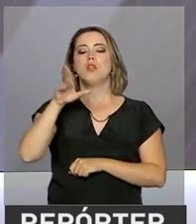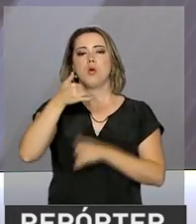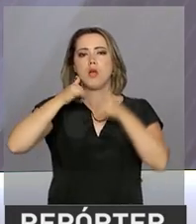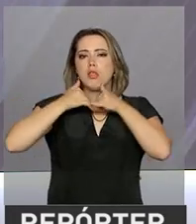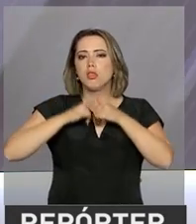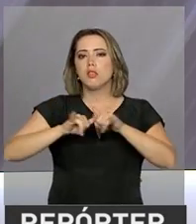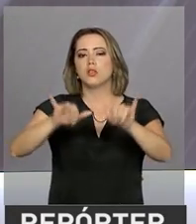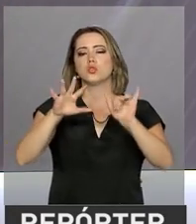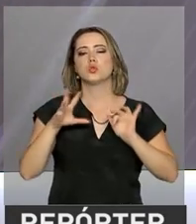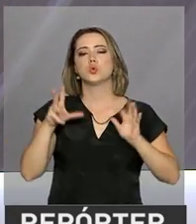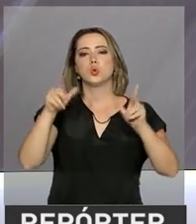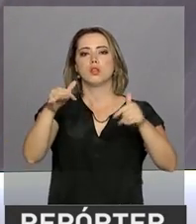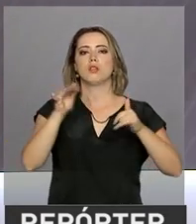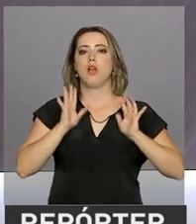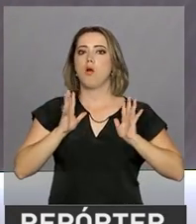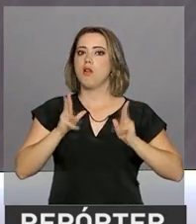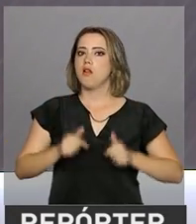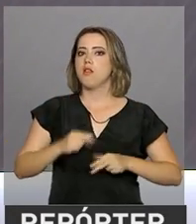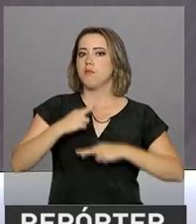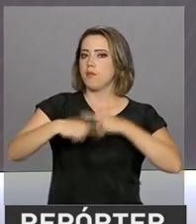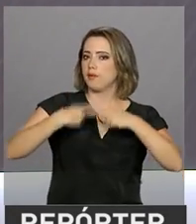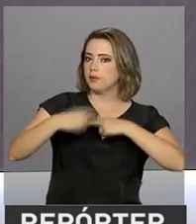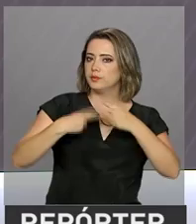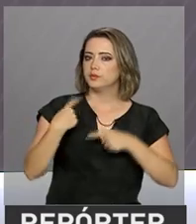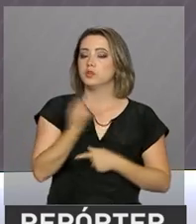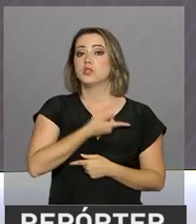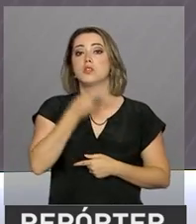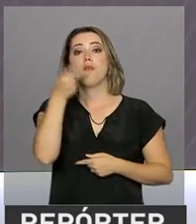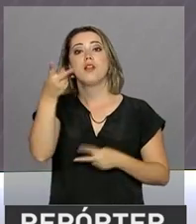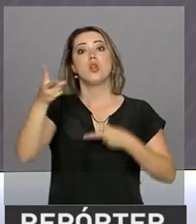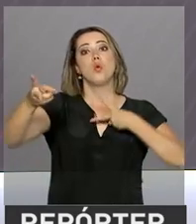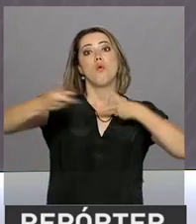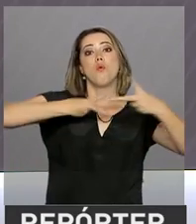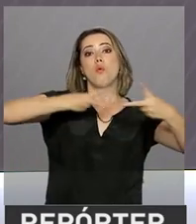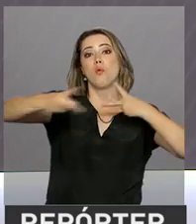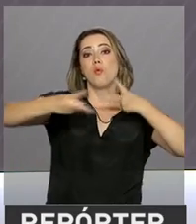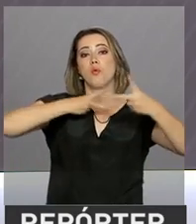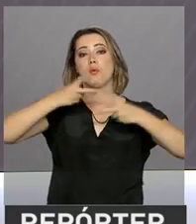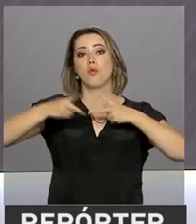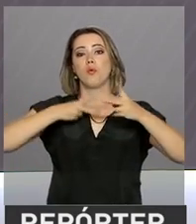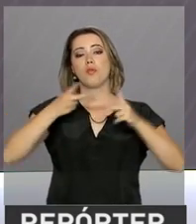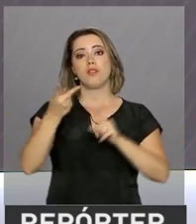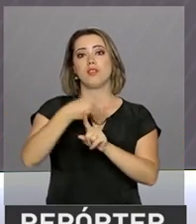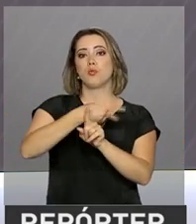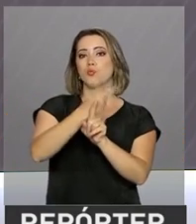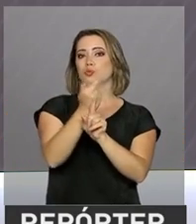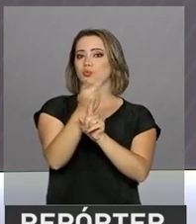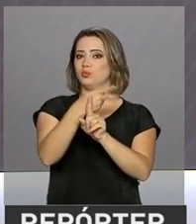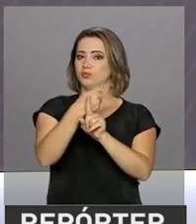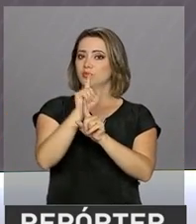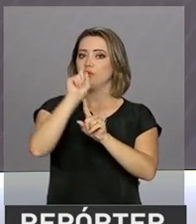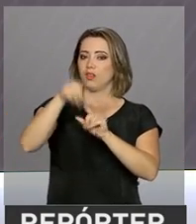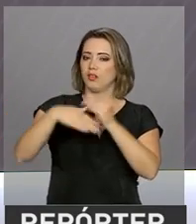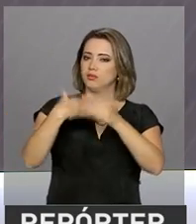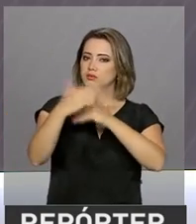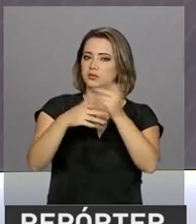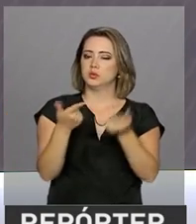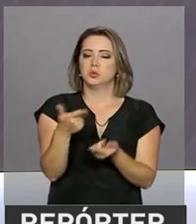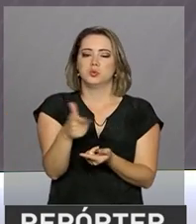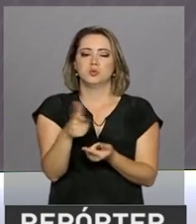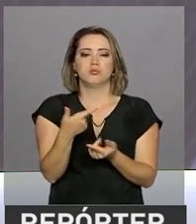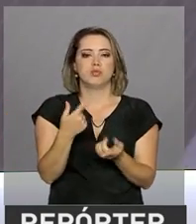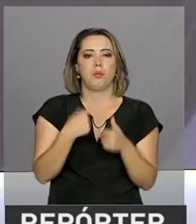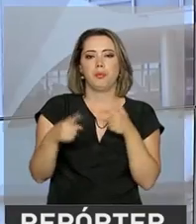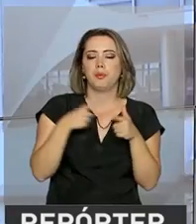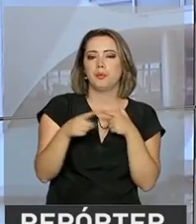energética totalmente limpa e renovável. Nós estamos falando do vento e da energia eólica que é produzida sem qualquer tipo de